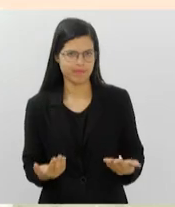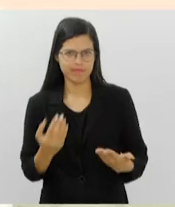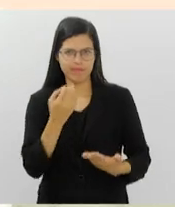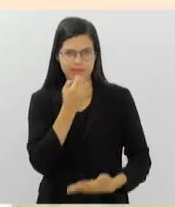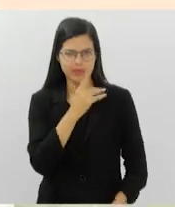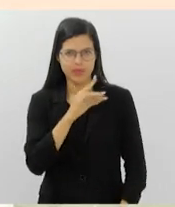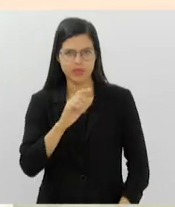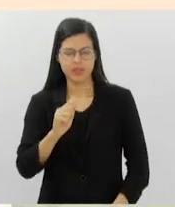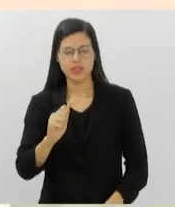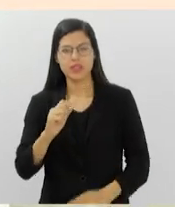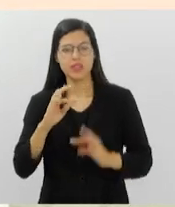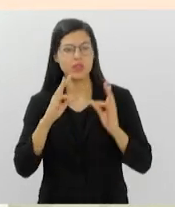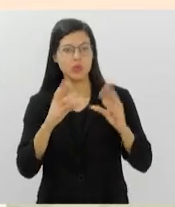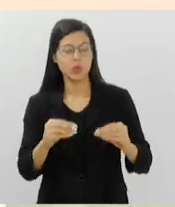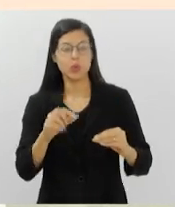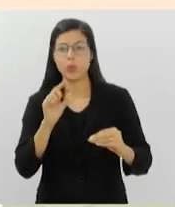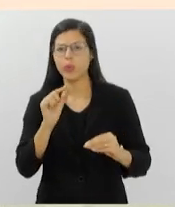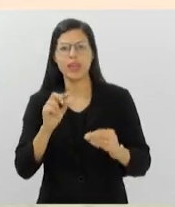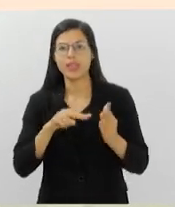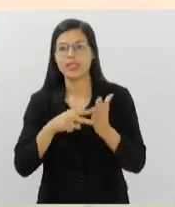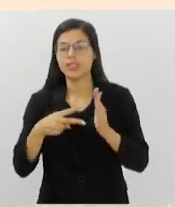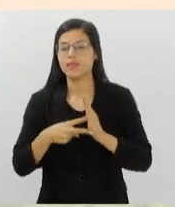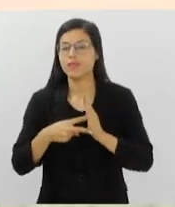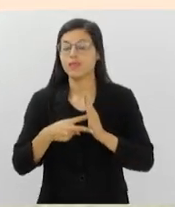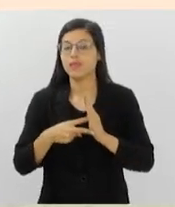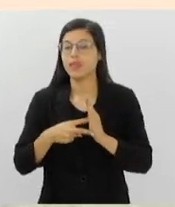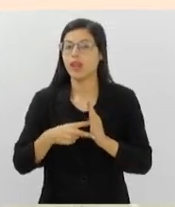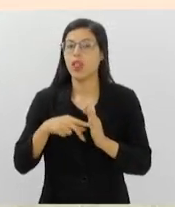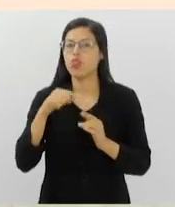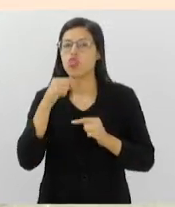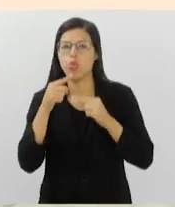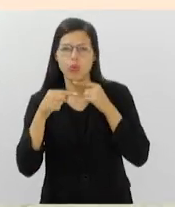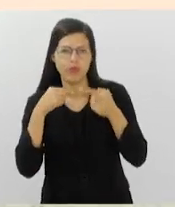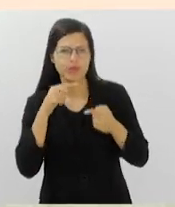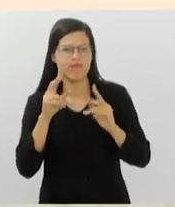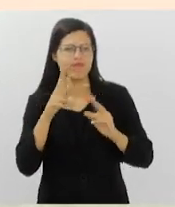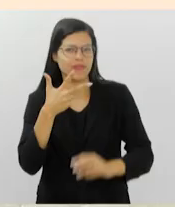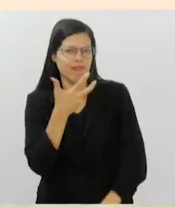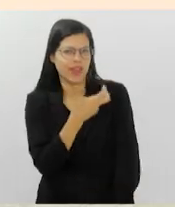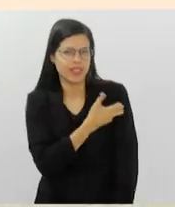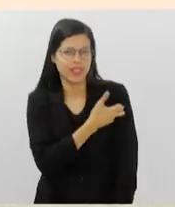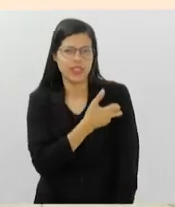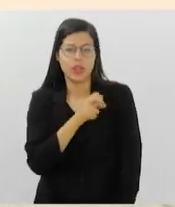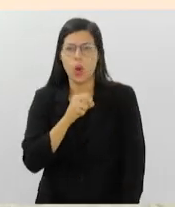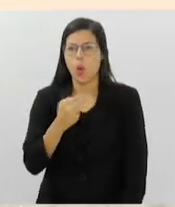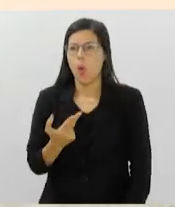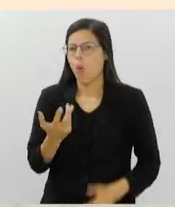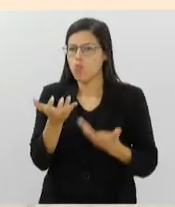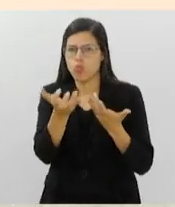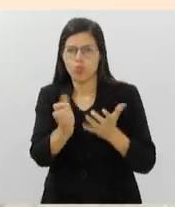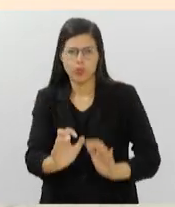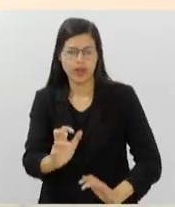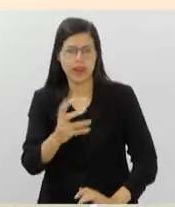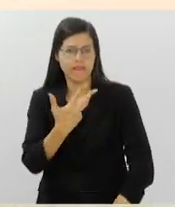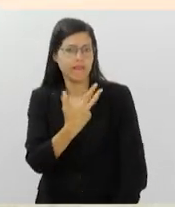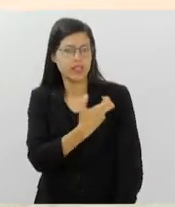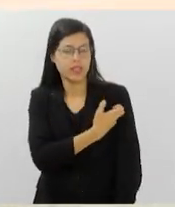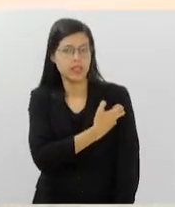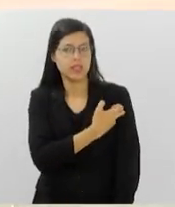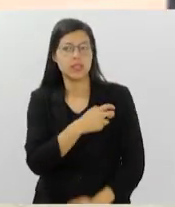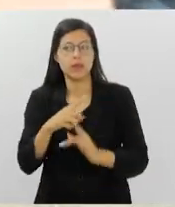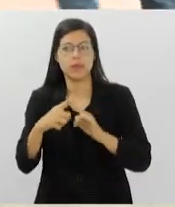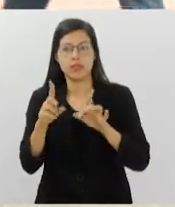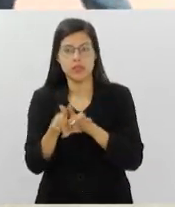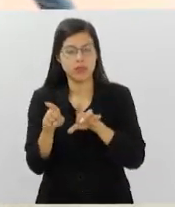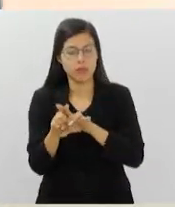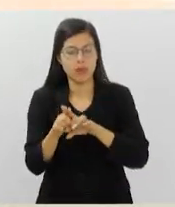respeito a um processo não só de dúvida sobre a vacina, ou de recusa sobre tomar vacina, mas também um próprio